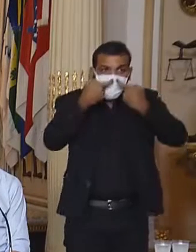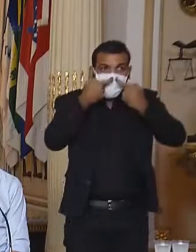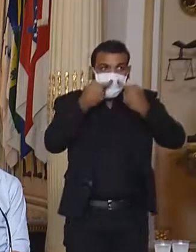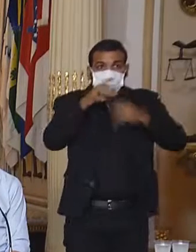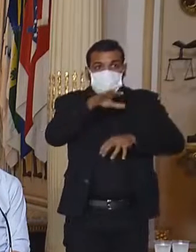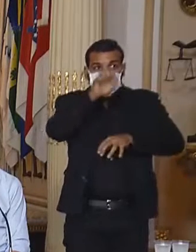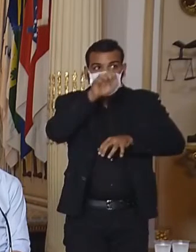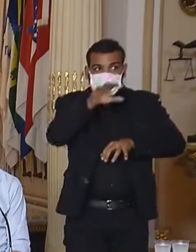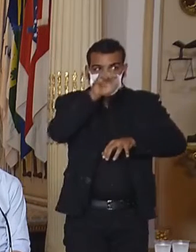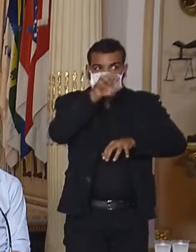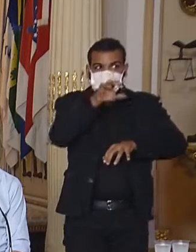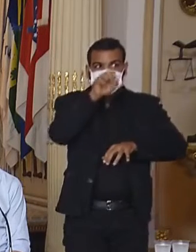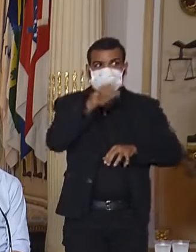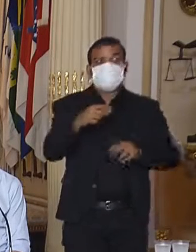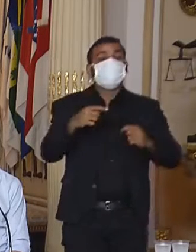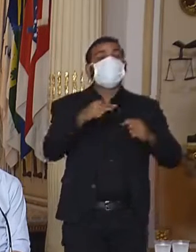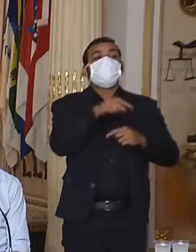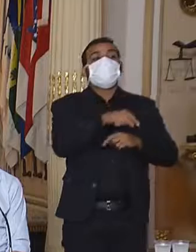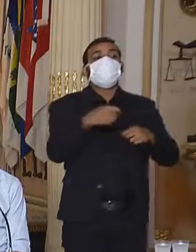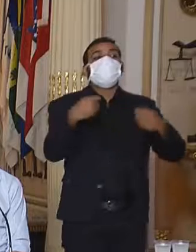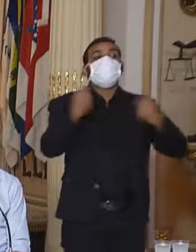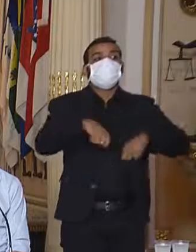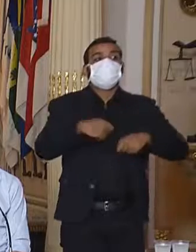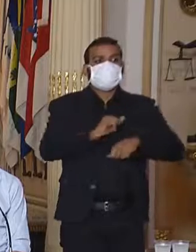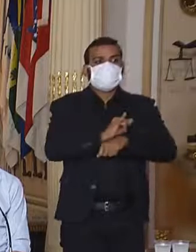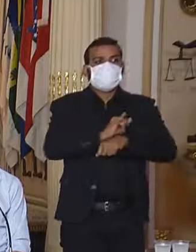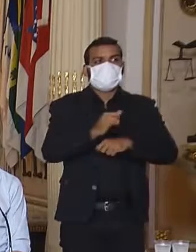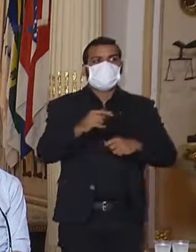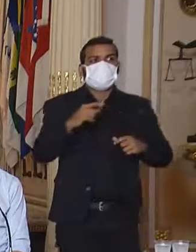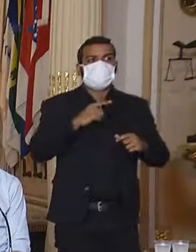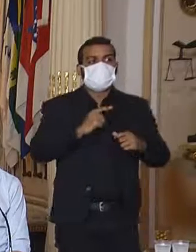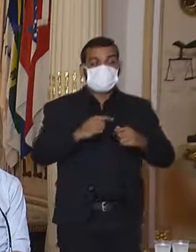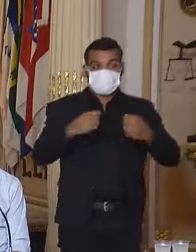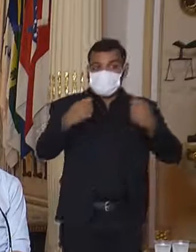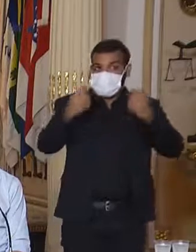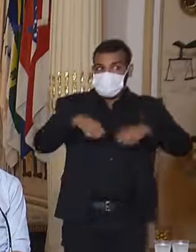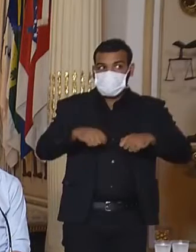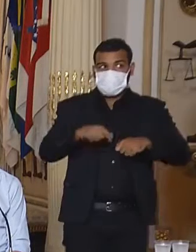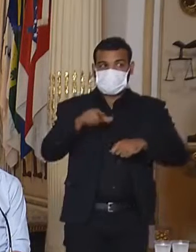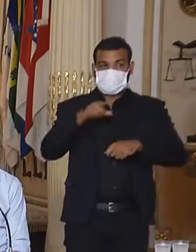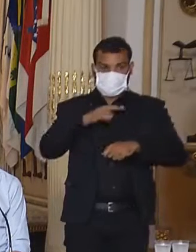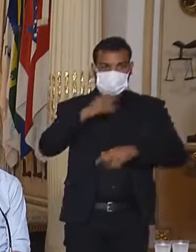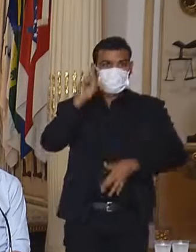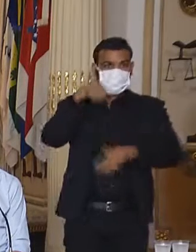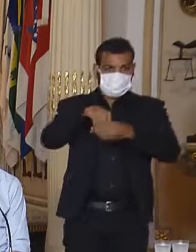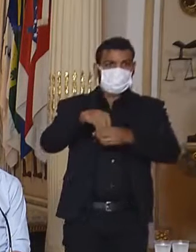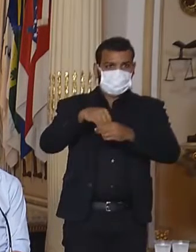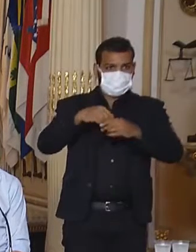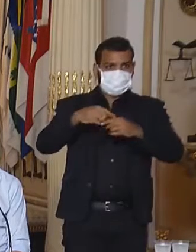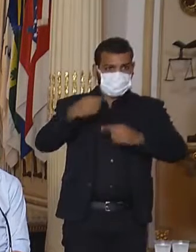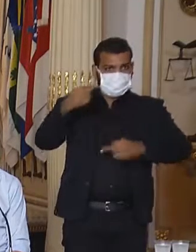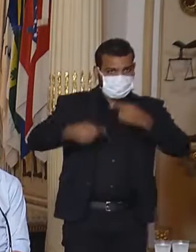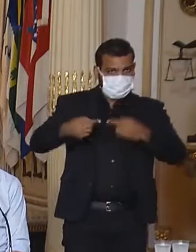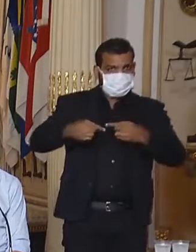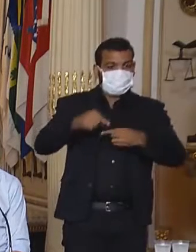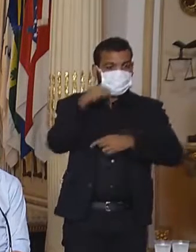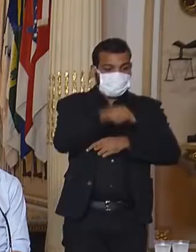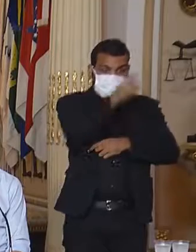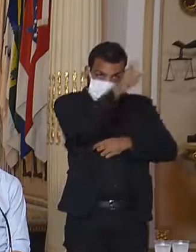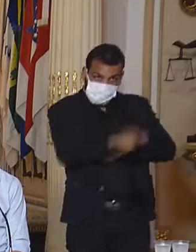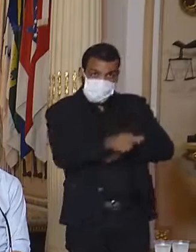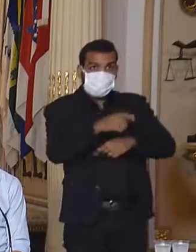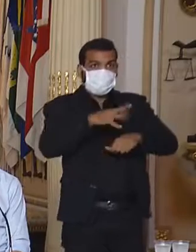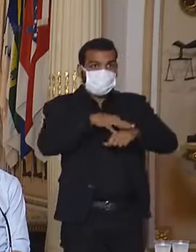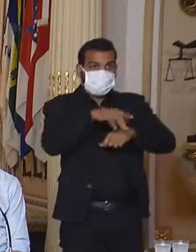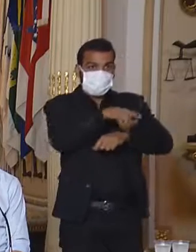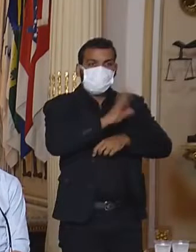ventilatória, ele reforça essa impressão que já se tinha no manejo clínico desses pacientes com a maior